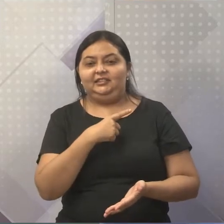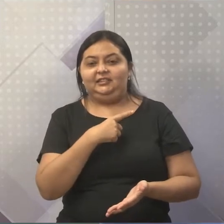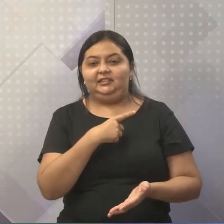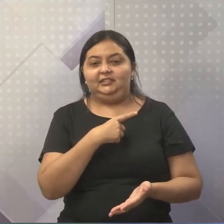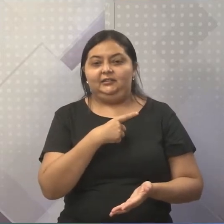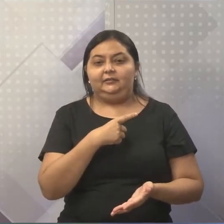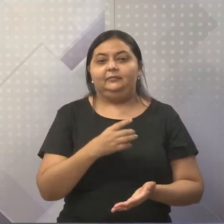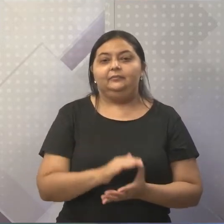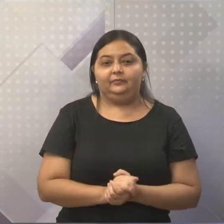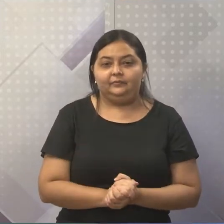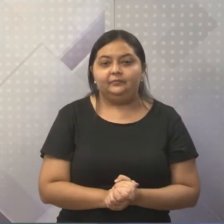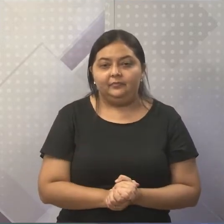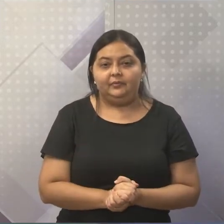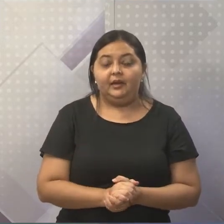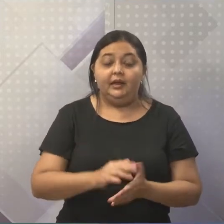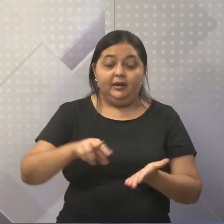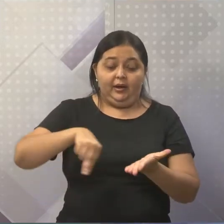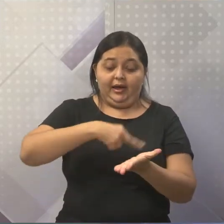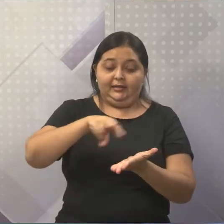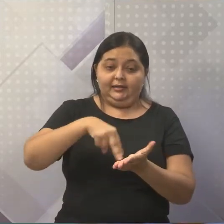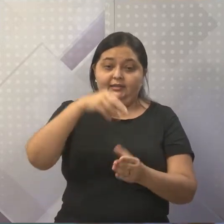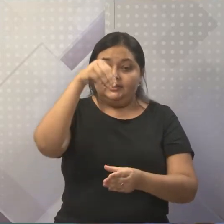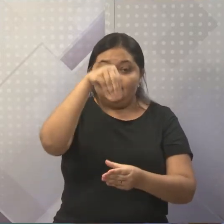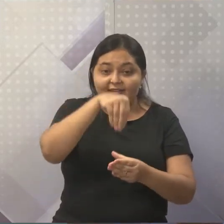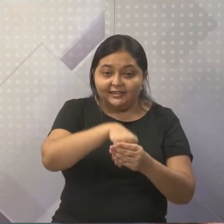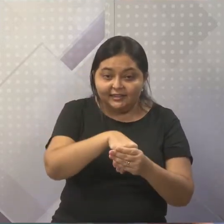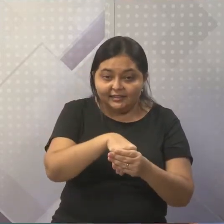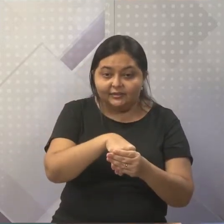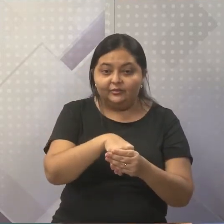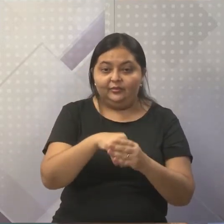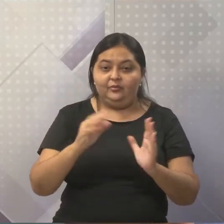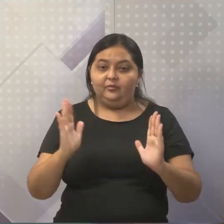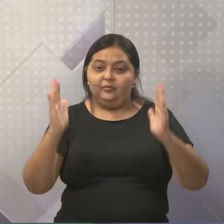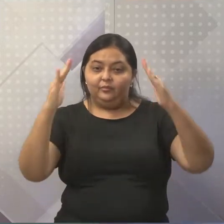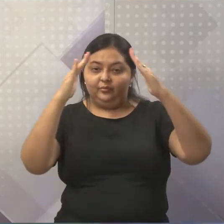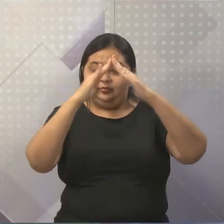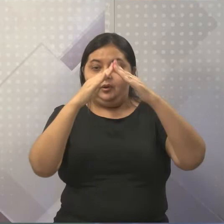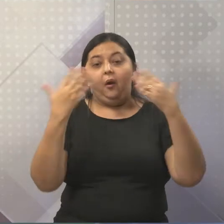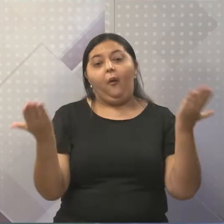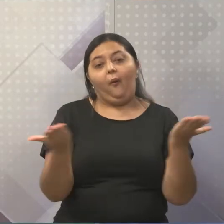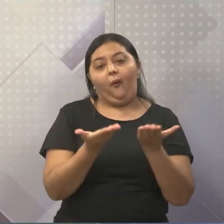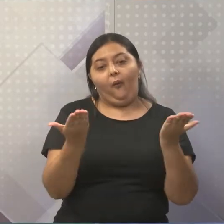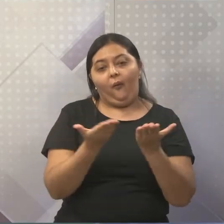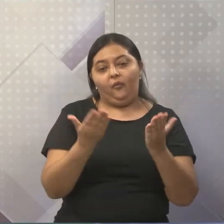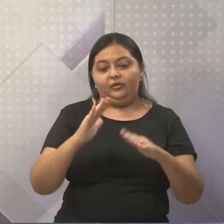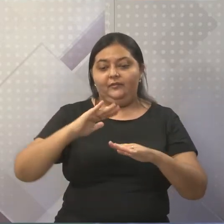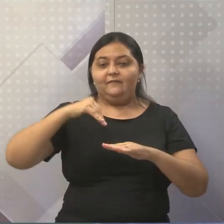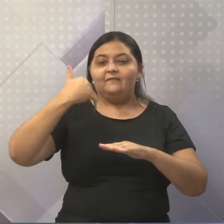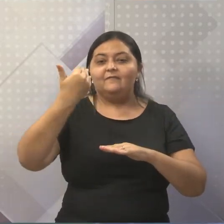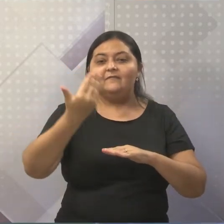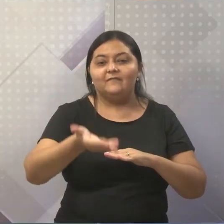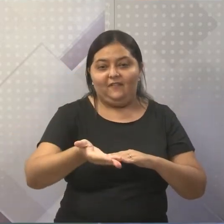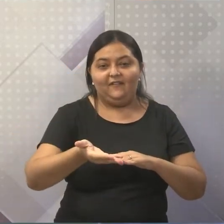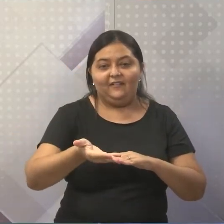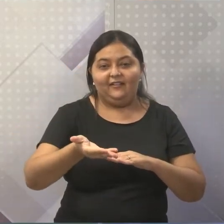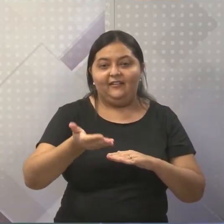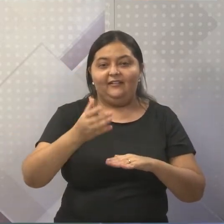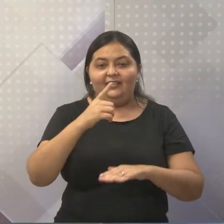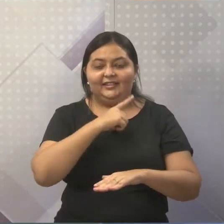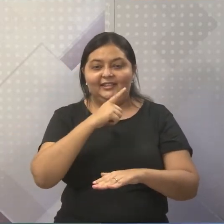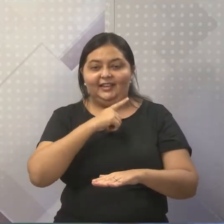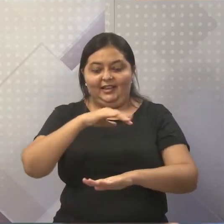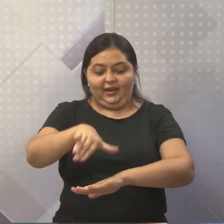que era restrita a salões, hoje está em praça pública, com os passinhos que você vê aí, os jovens,